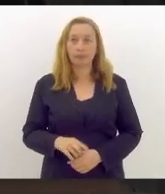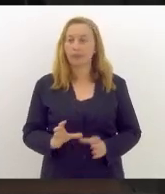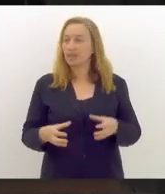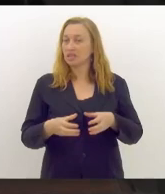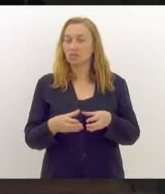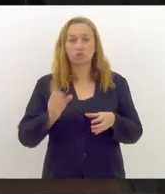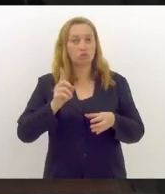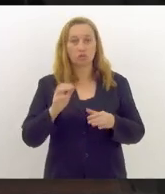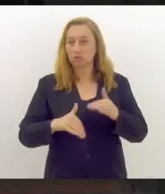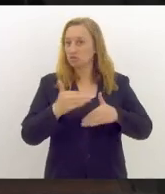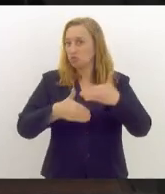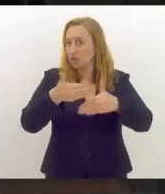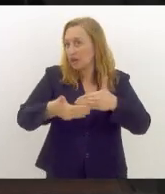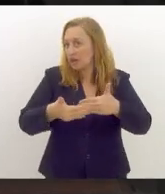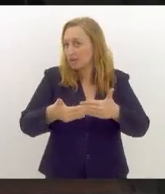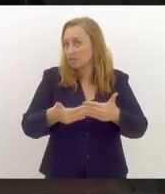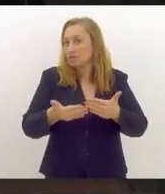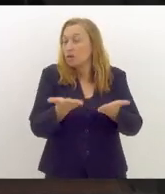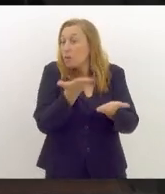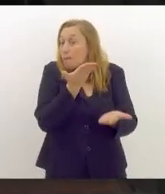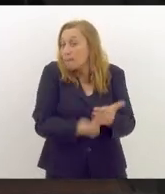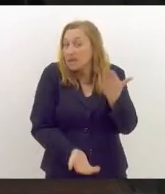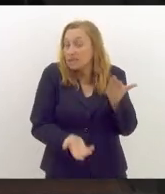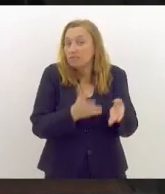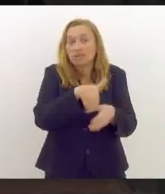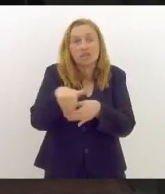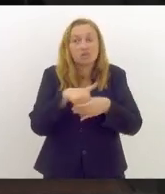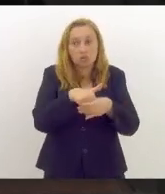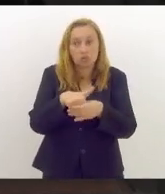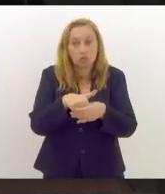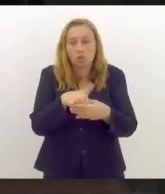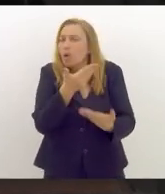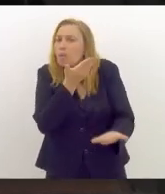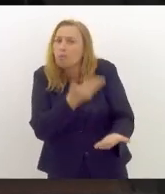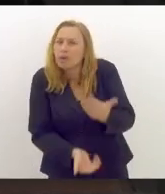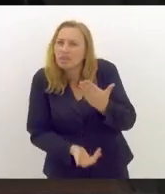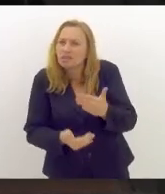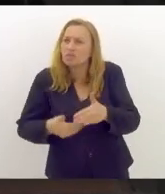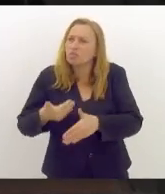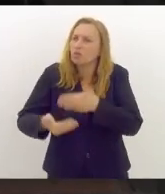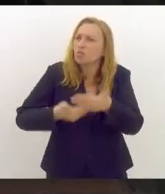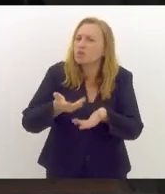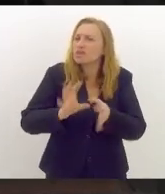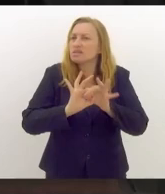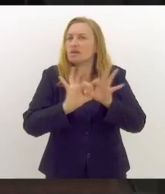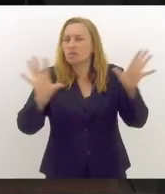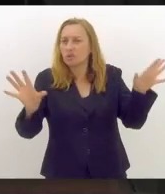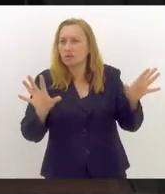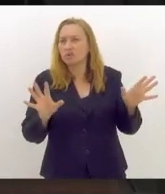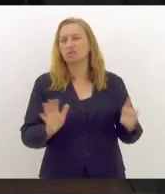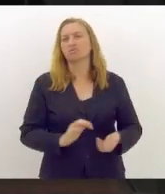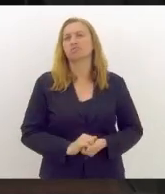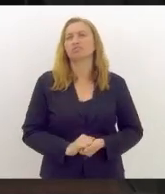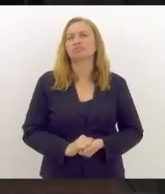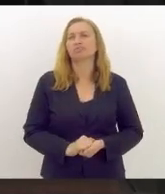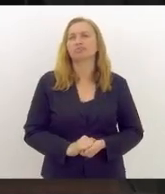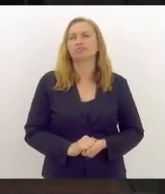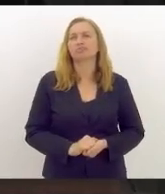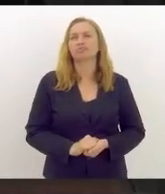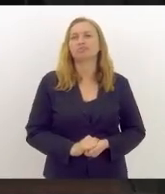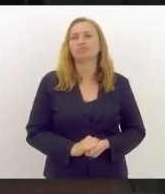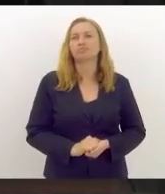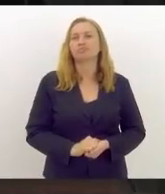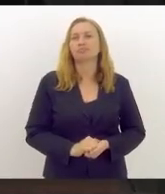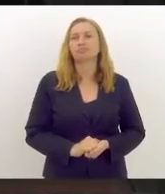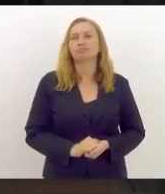não prosperará, foram derrotados nas urnas, foram derrotados pelo processo democrático, e serão, e